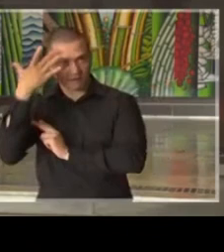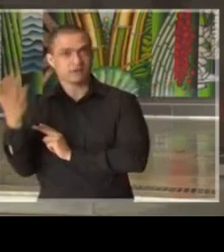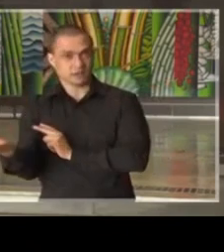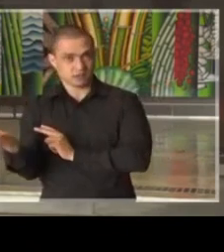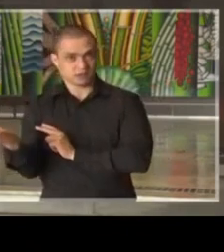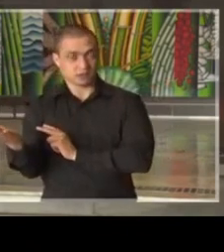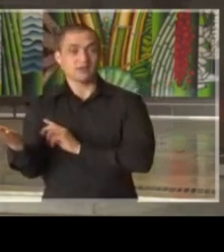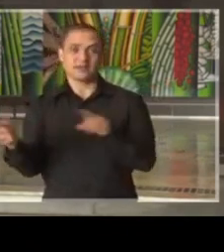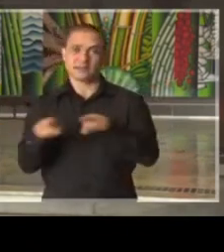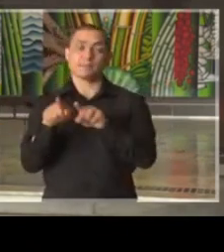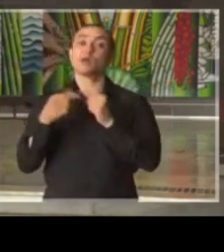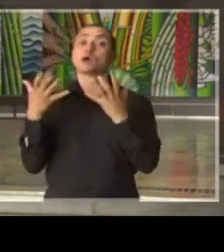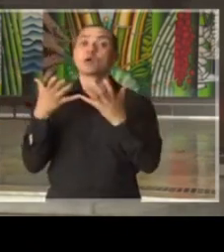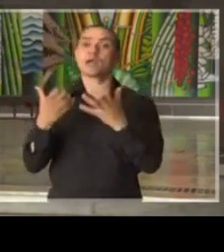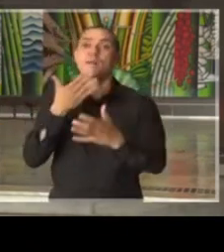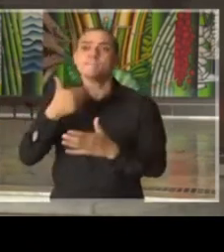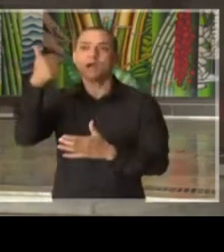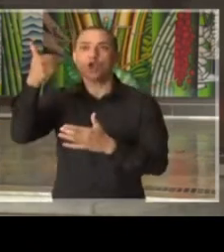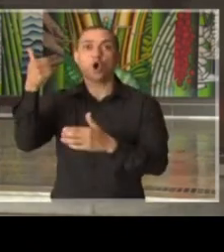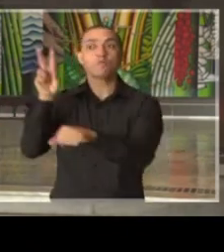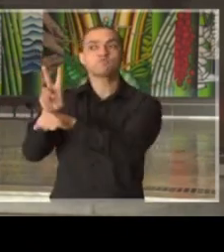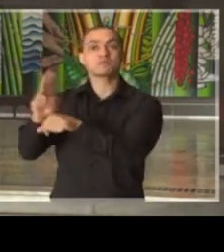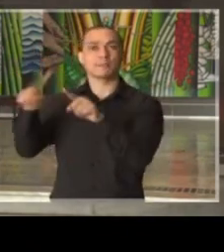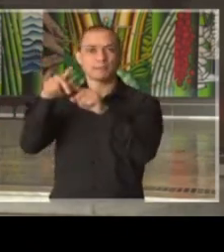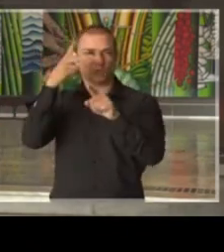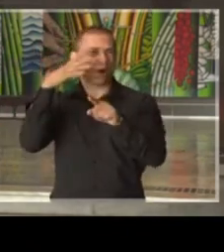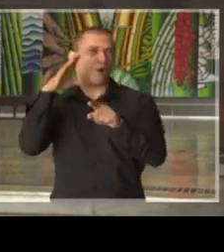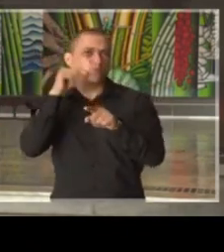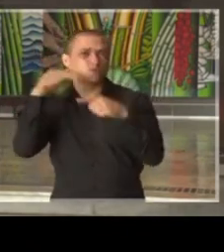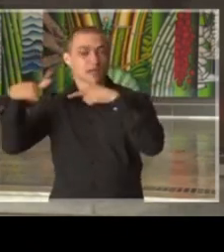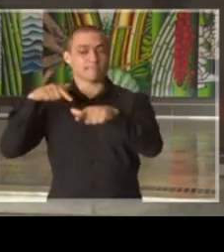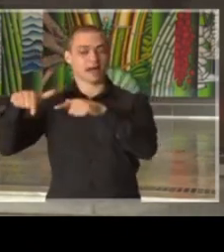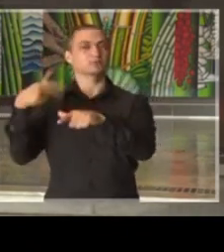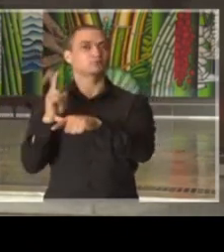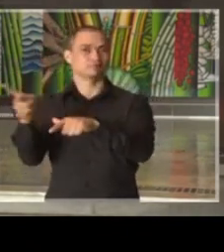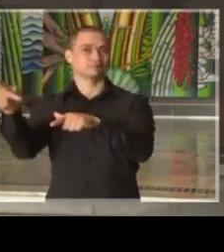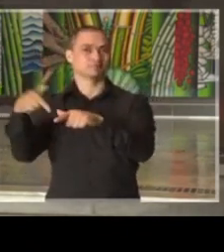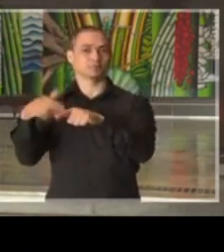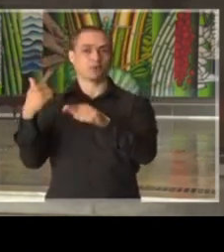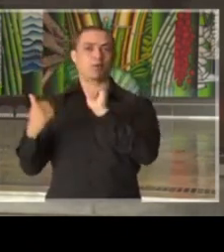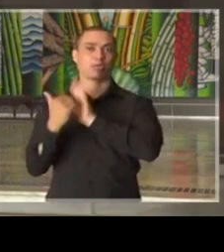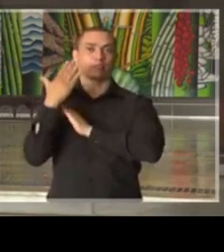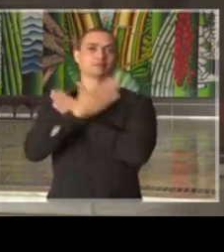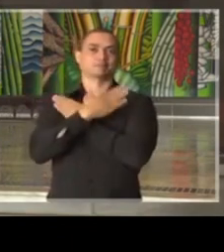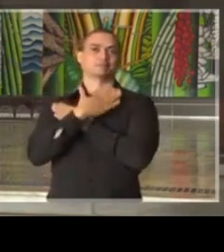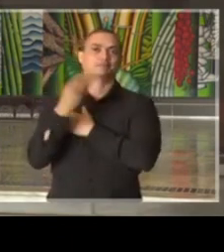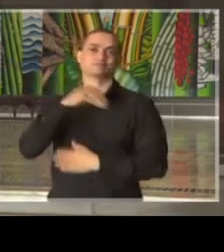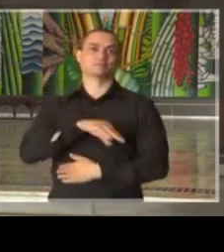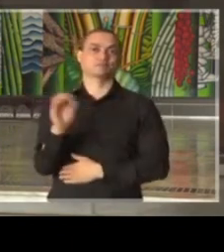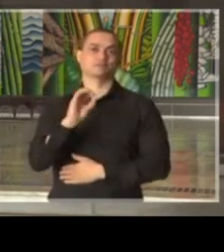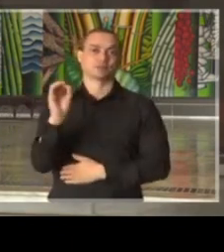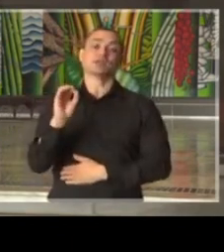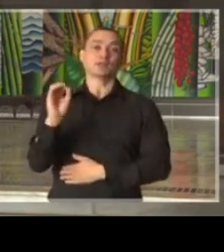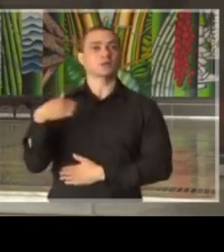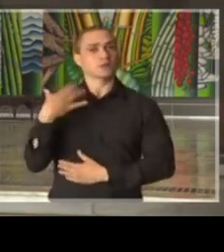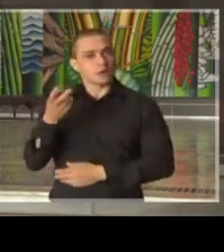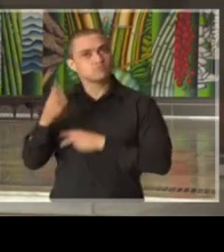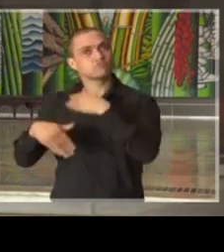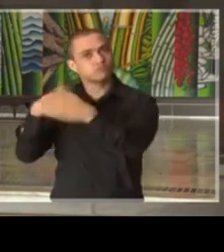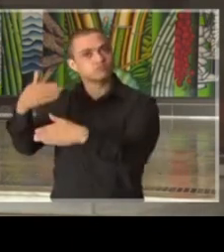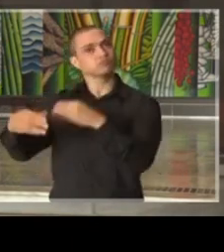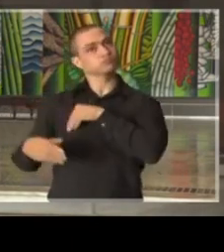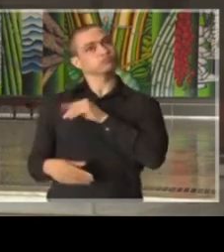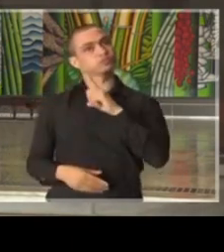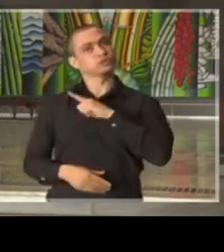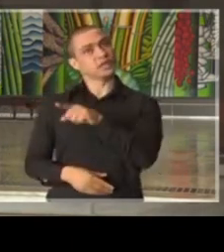Obviamente, temos também o cuidado de tentar proteger o emprego das pessoas para que possam ter renda e, obviamente, com isso, ter minimamente a sua